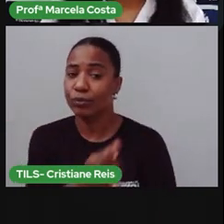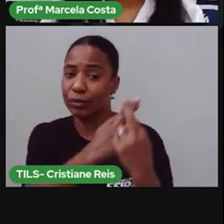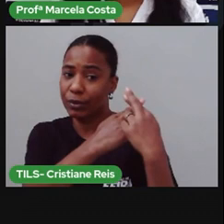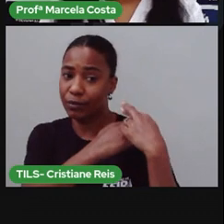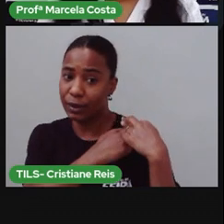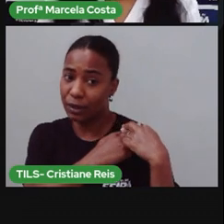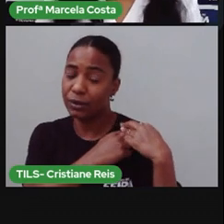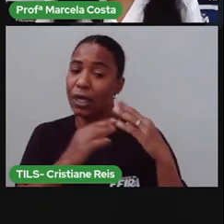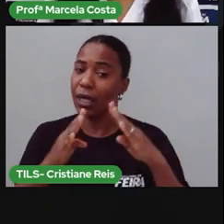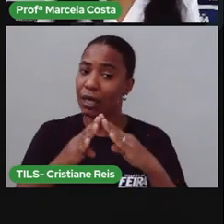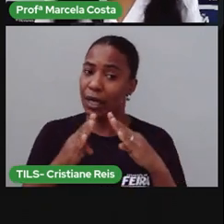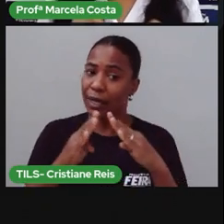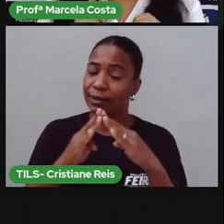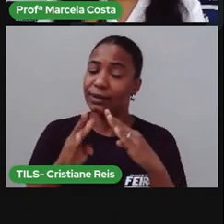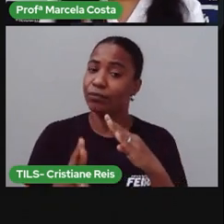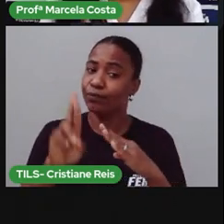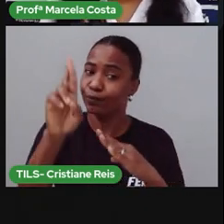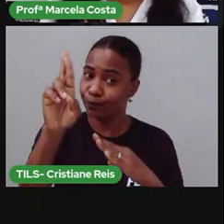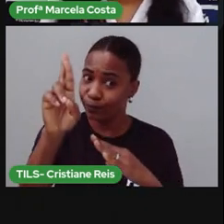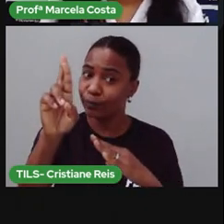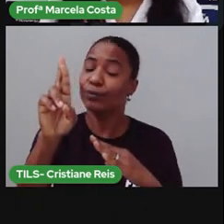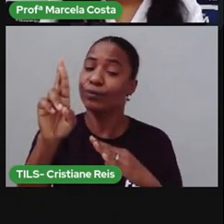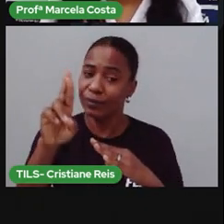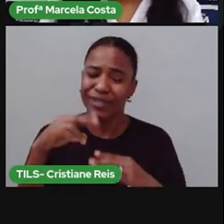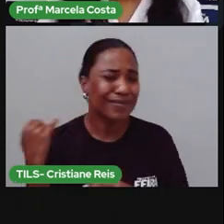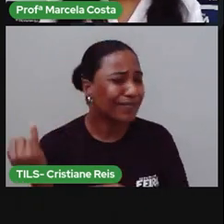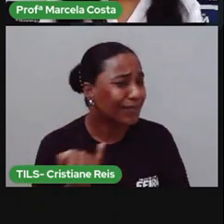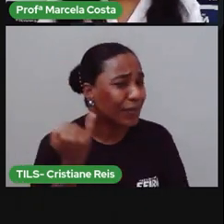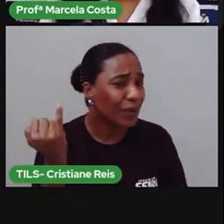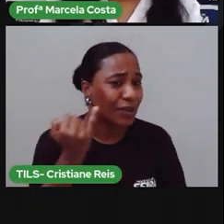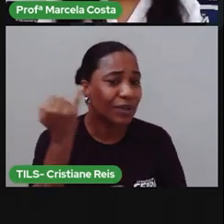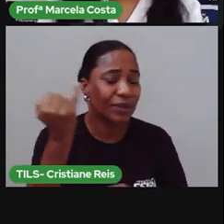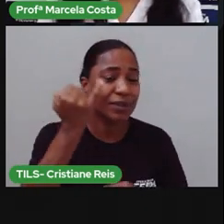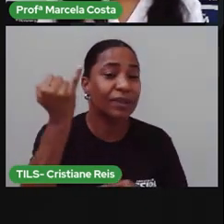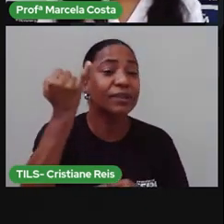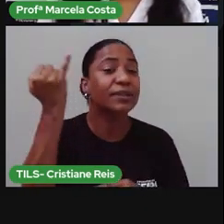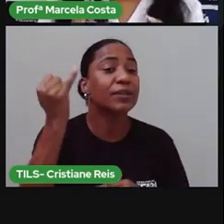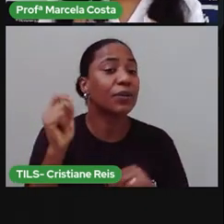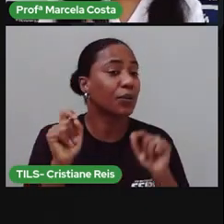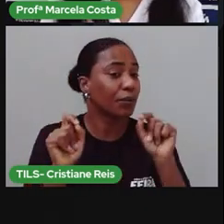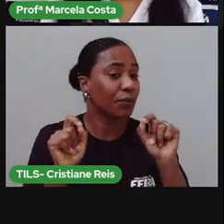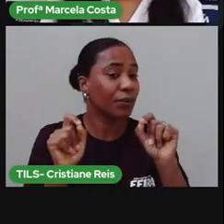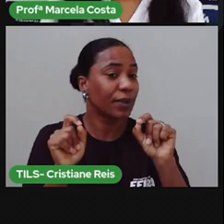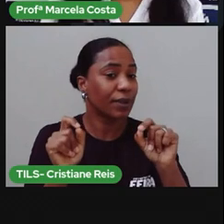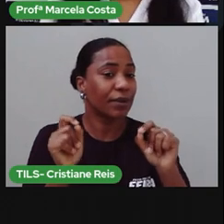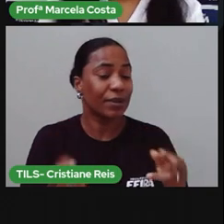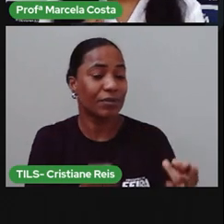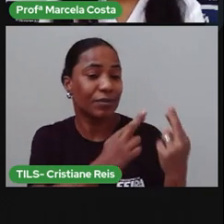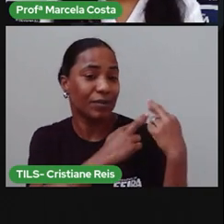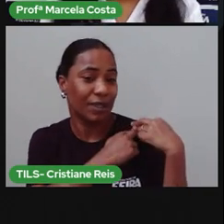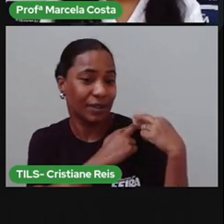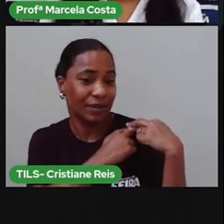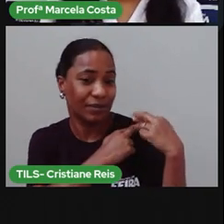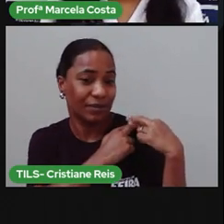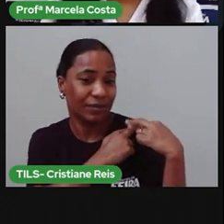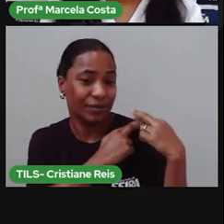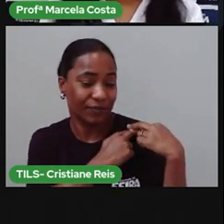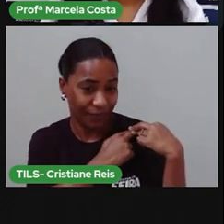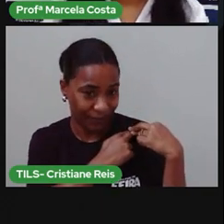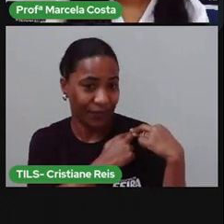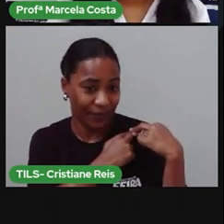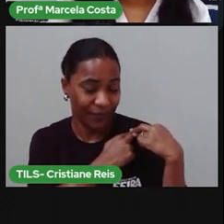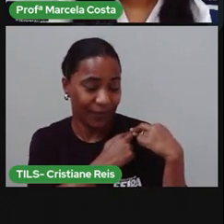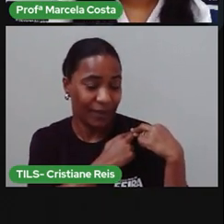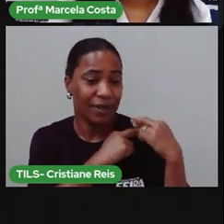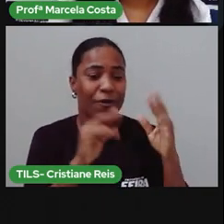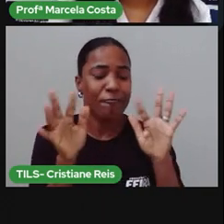daquele lado. É importante lembrar que as responsabilidades assumidas